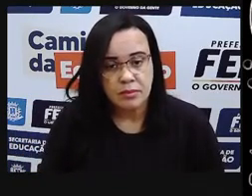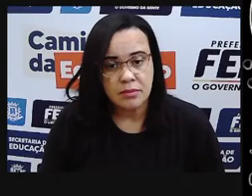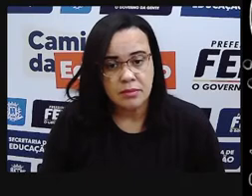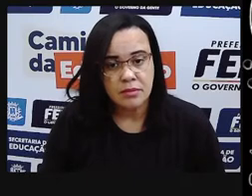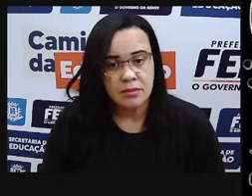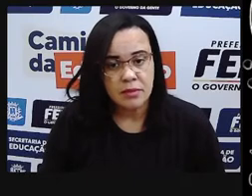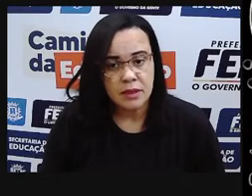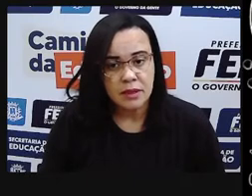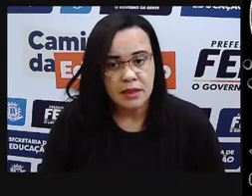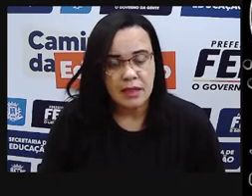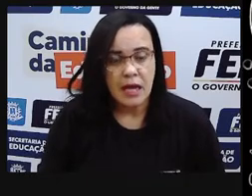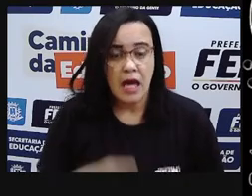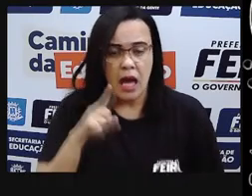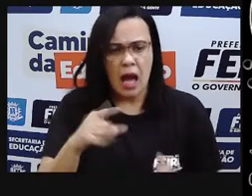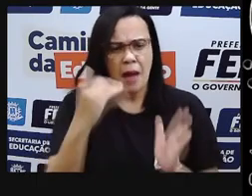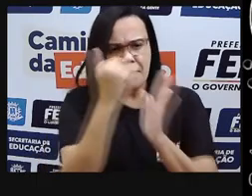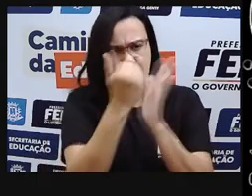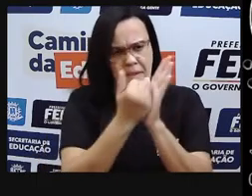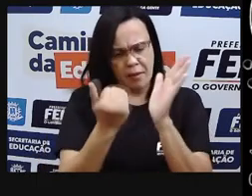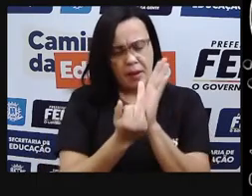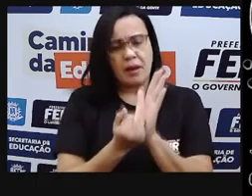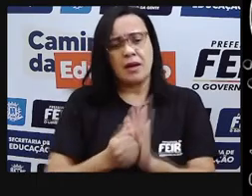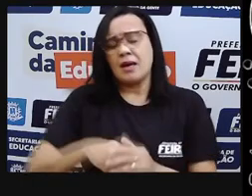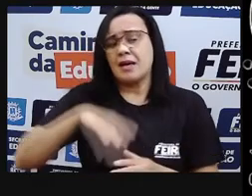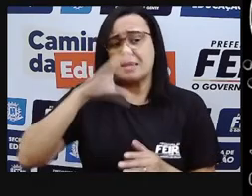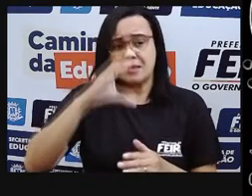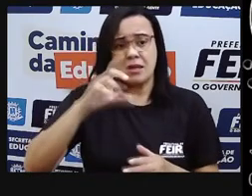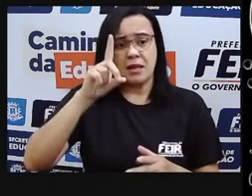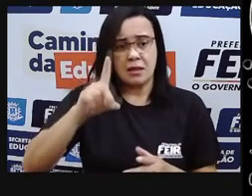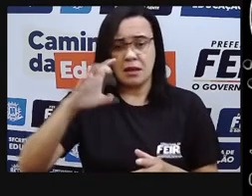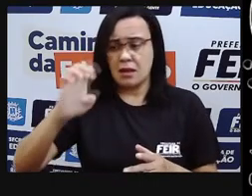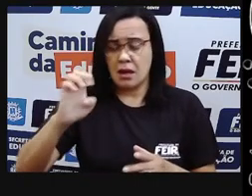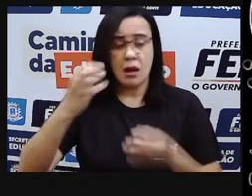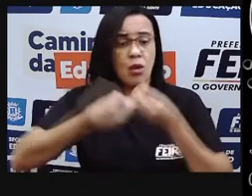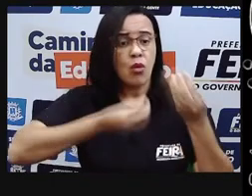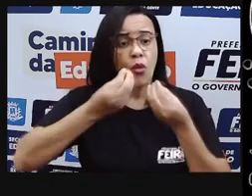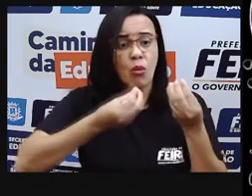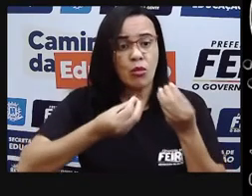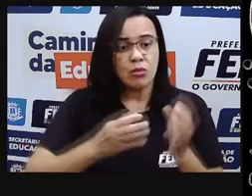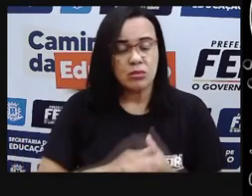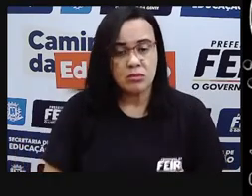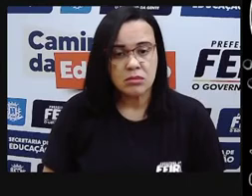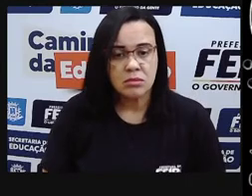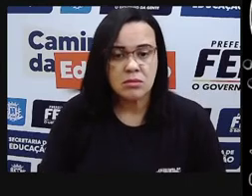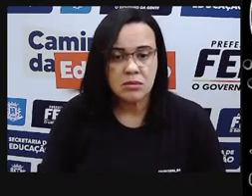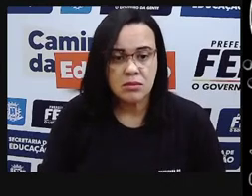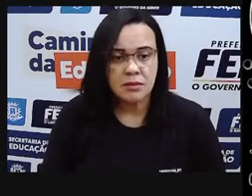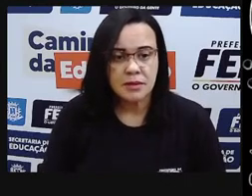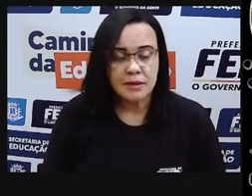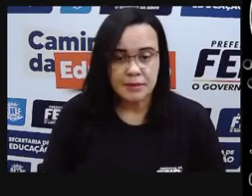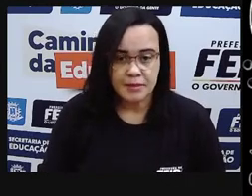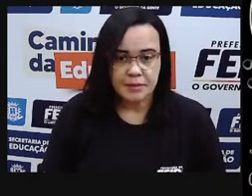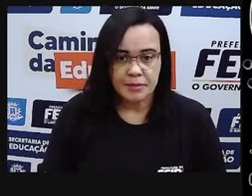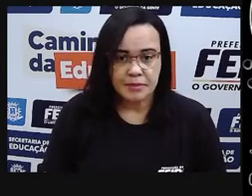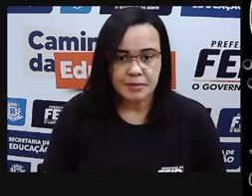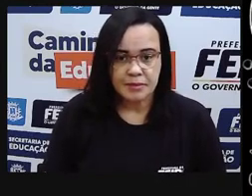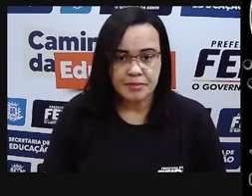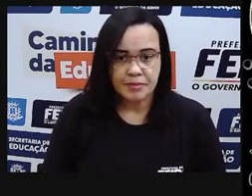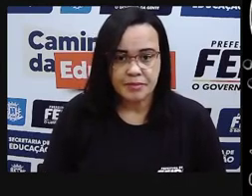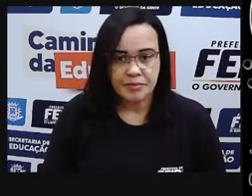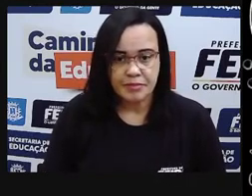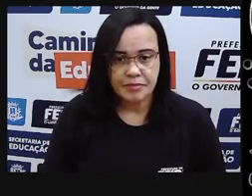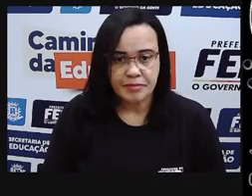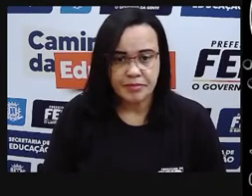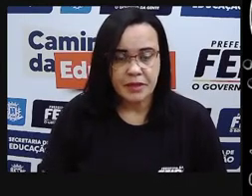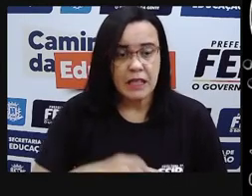então C, B, F, o que vai acontecer? Vai ter um gasto maior de energia, um consumo maior de energia para aquele